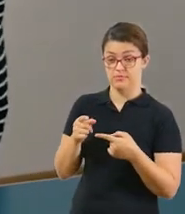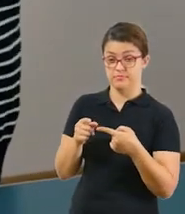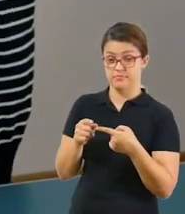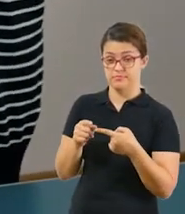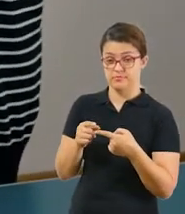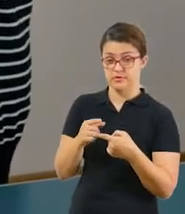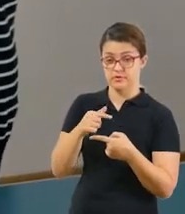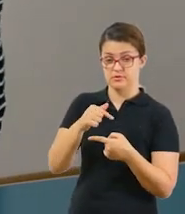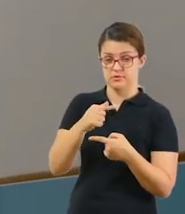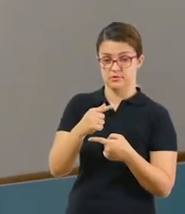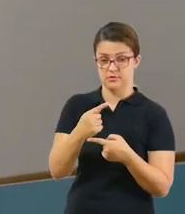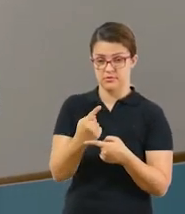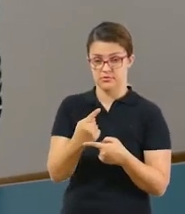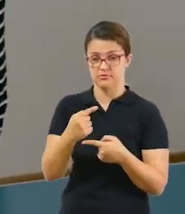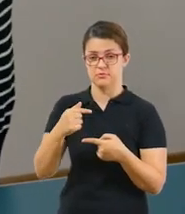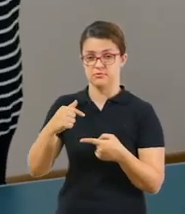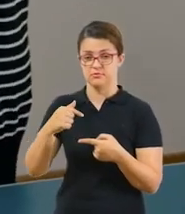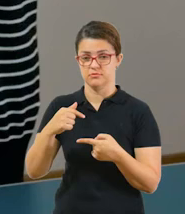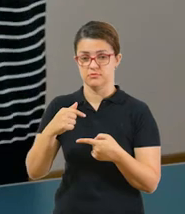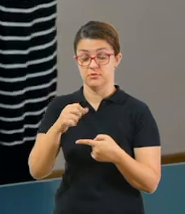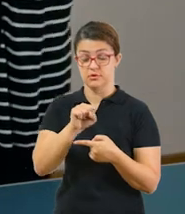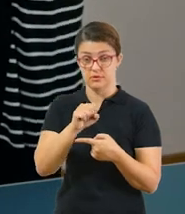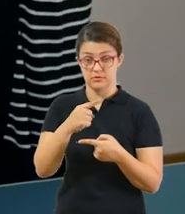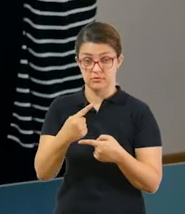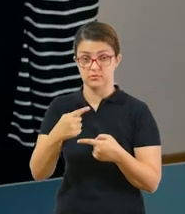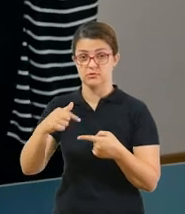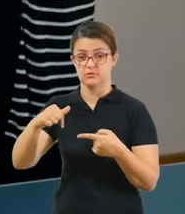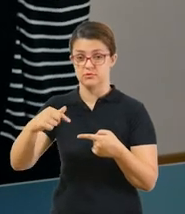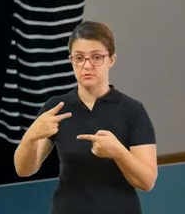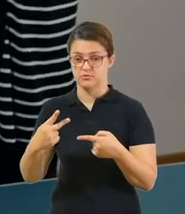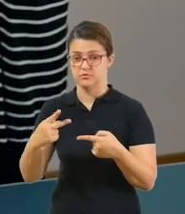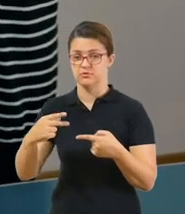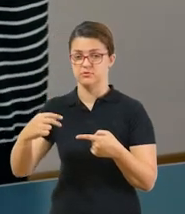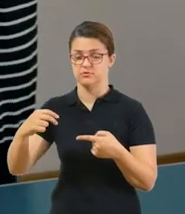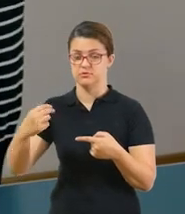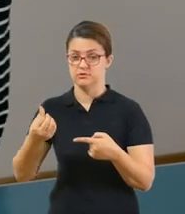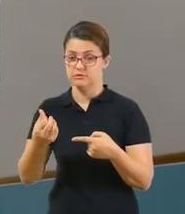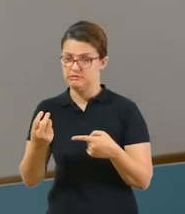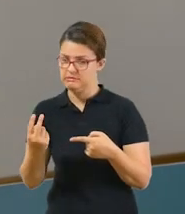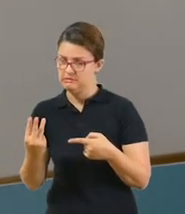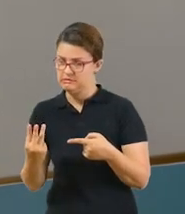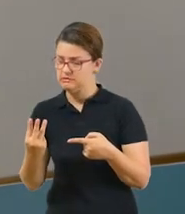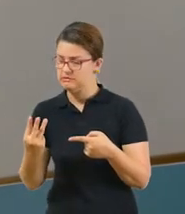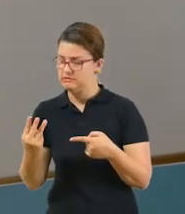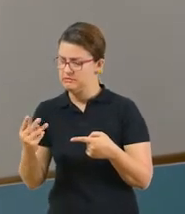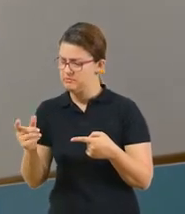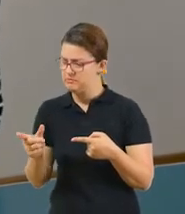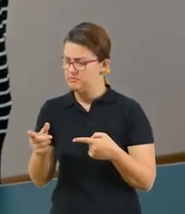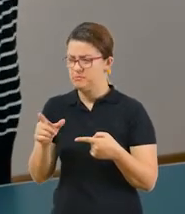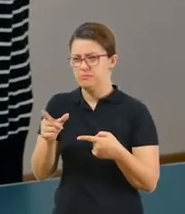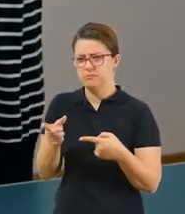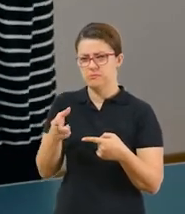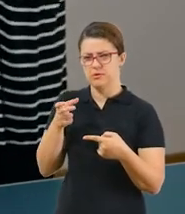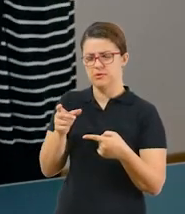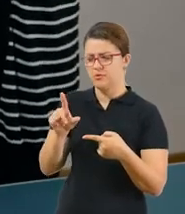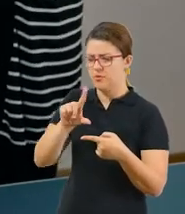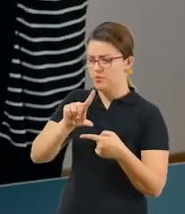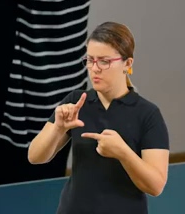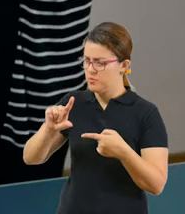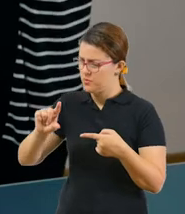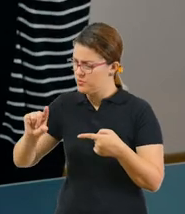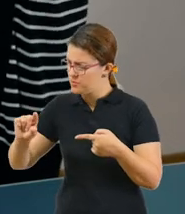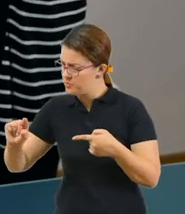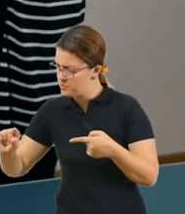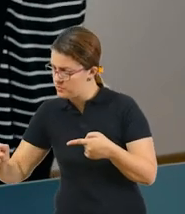diminuindo. De 81, 72, 63. Então, se está diminuindo, mentalmente, você já imagina que